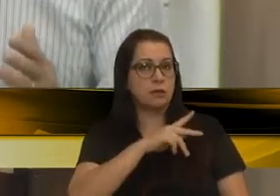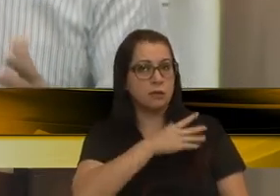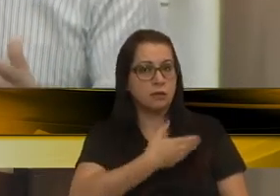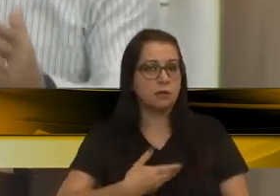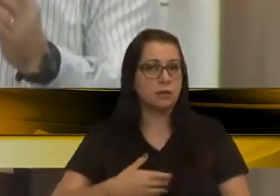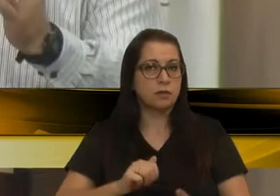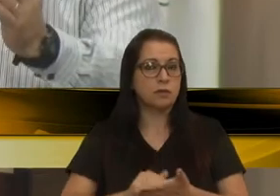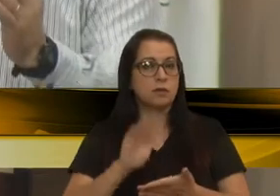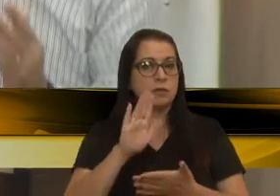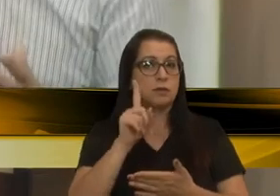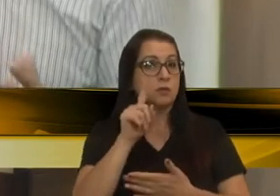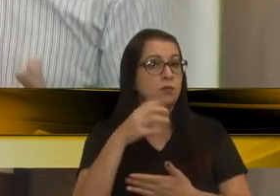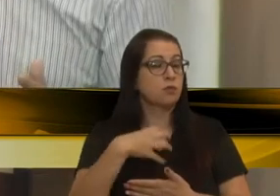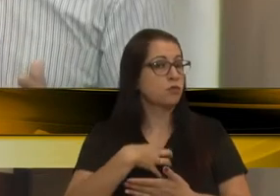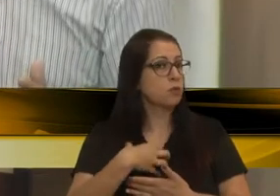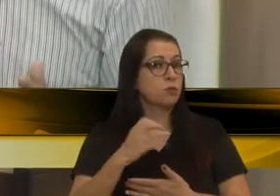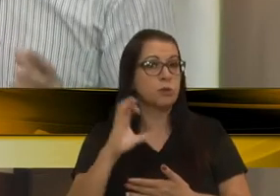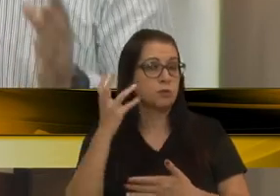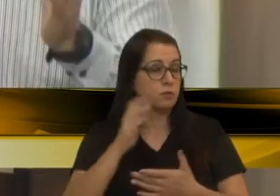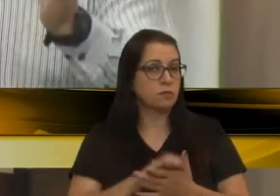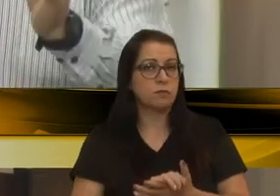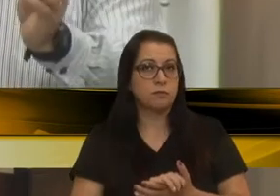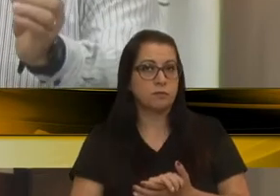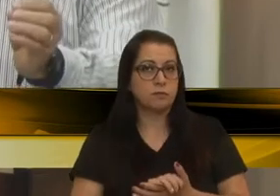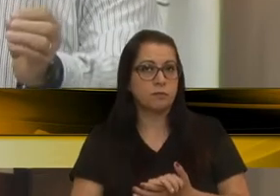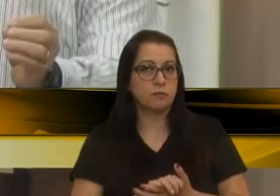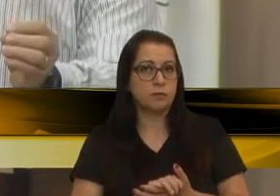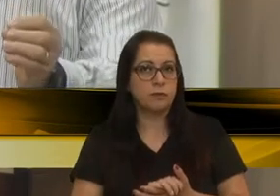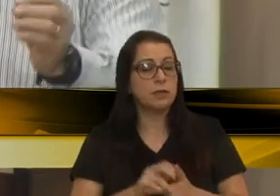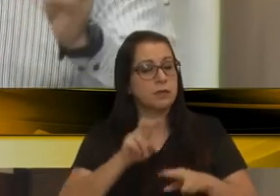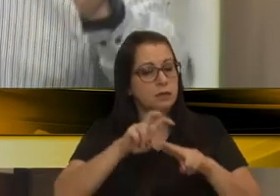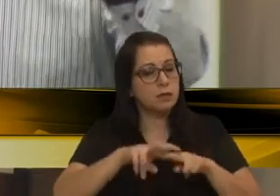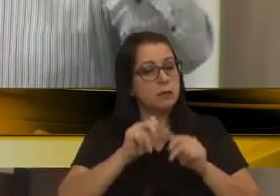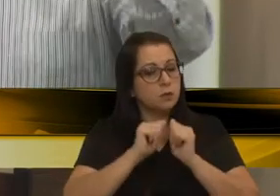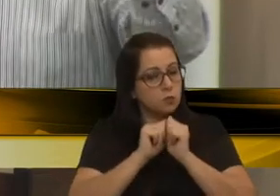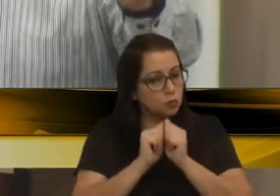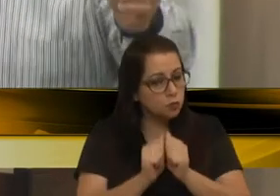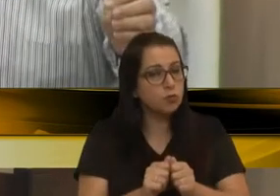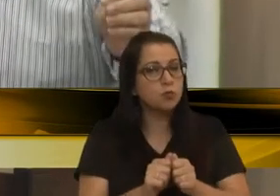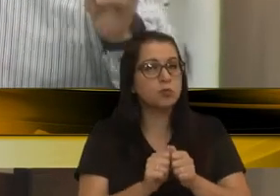uma parte. Tem só uma maneira de resolver isso. Tem que sentar junto.